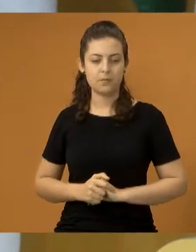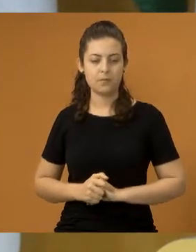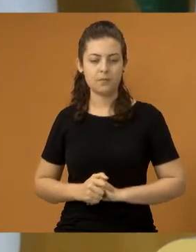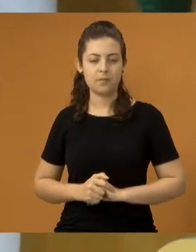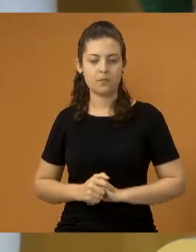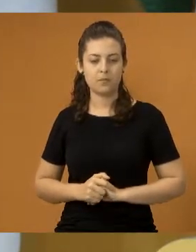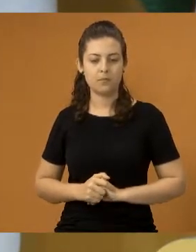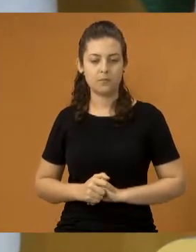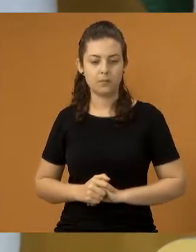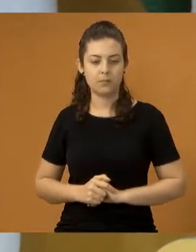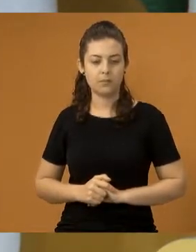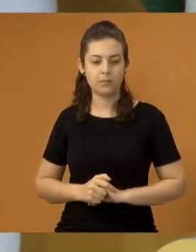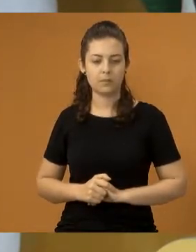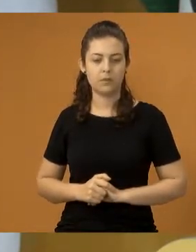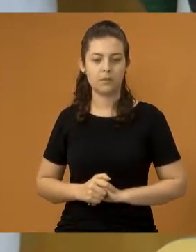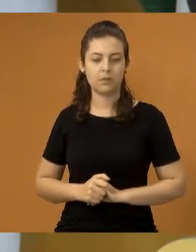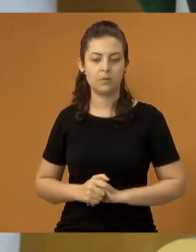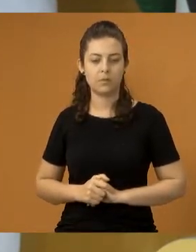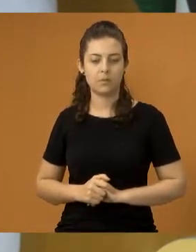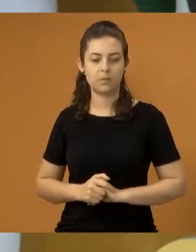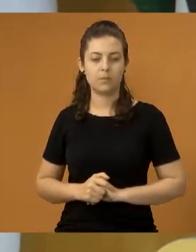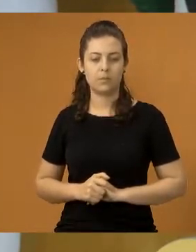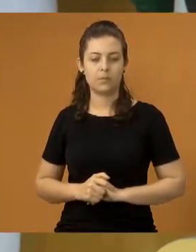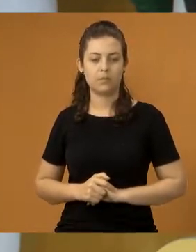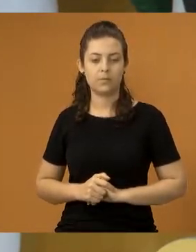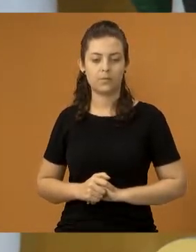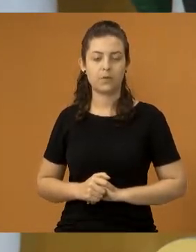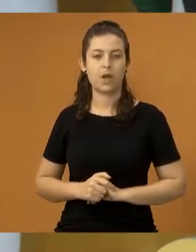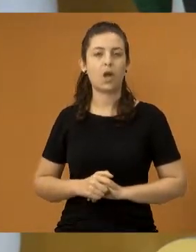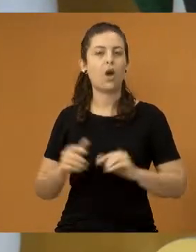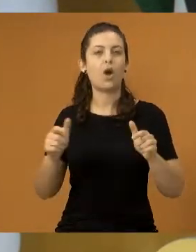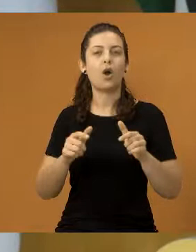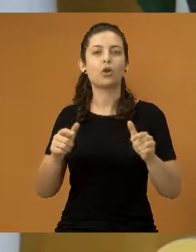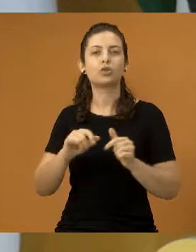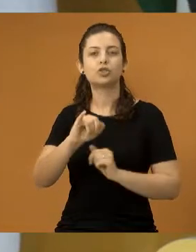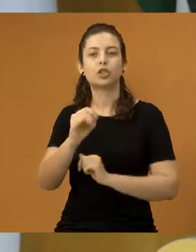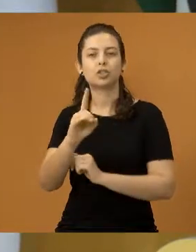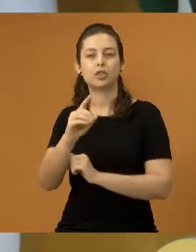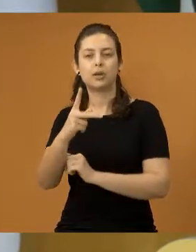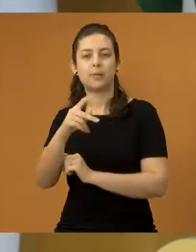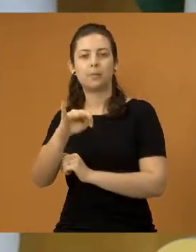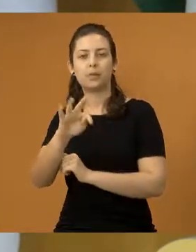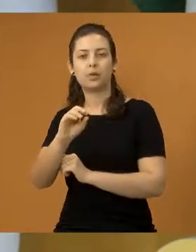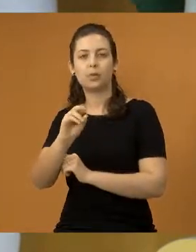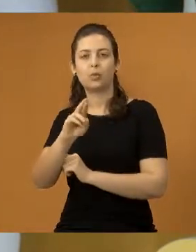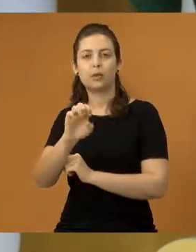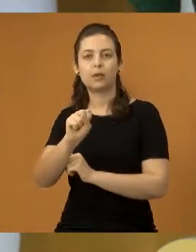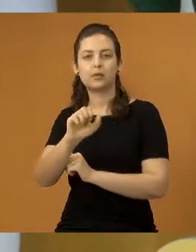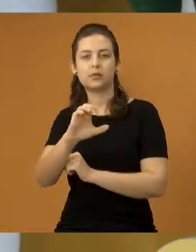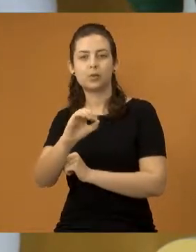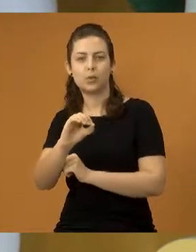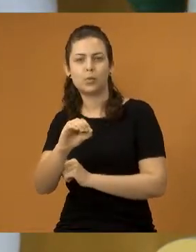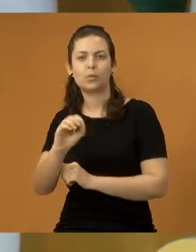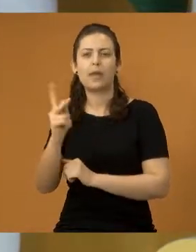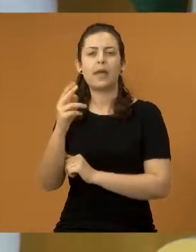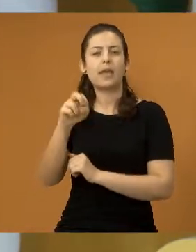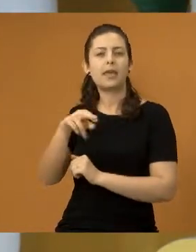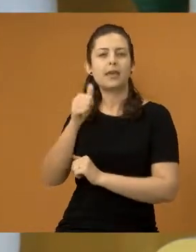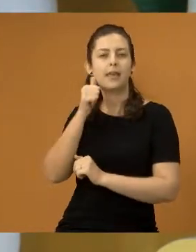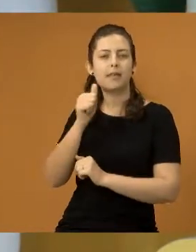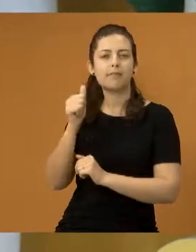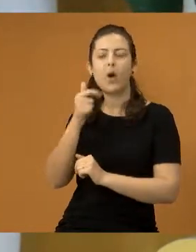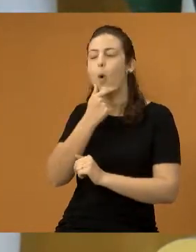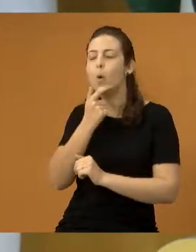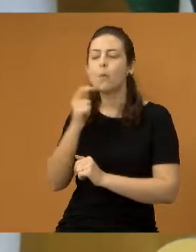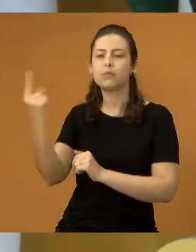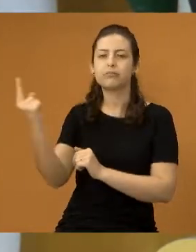Bom, tivemos também outro... Tivemos no Jardim Pitoresco lá para conversar com o morador Henrique, que trouxe o Henrique, que está aqui